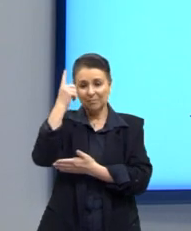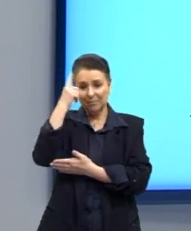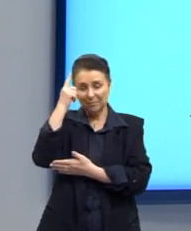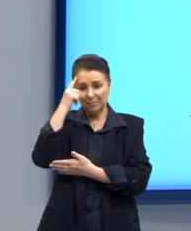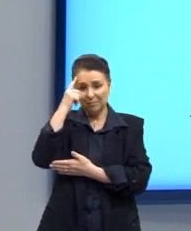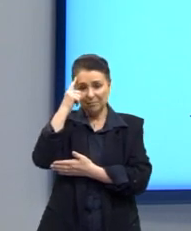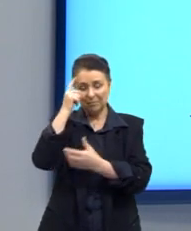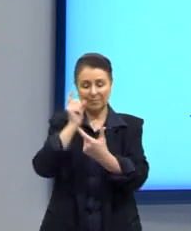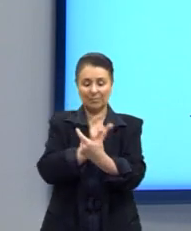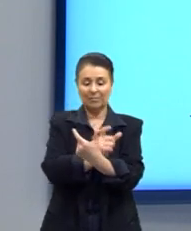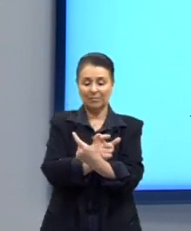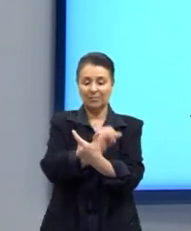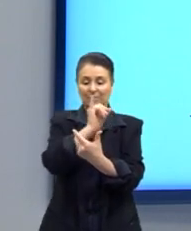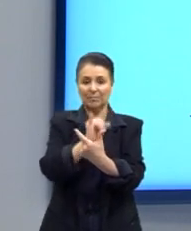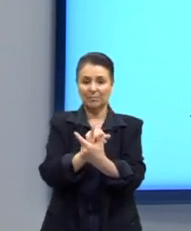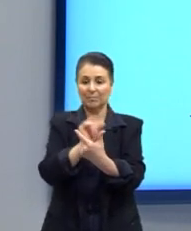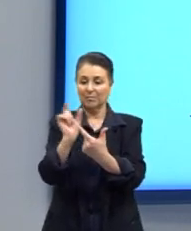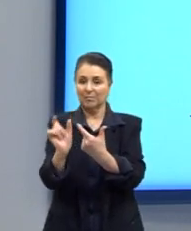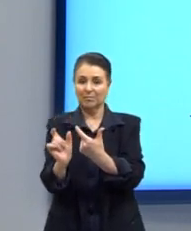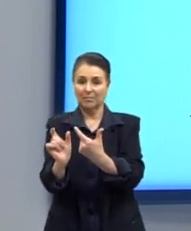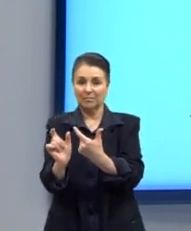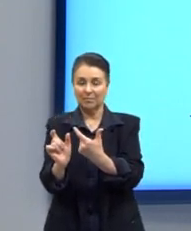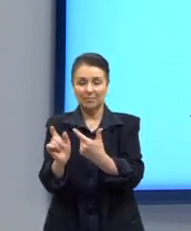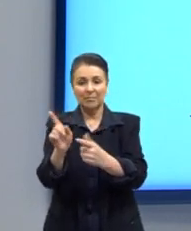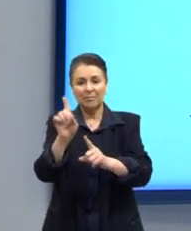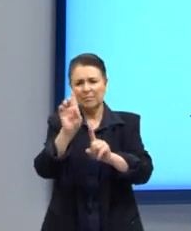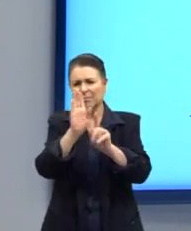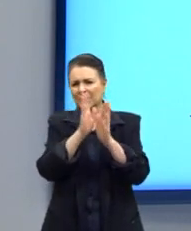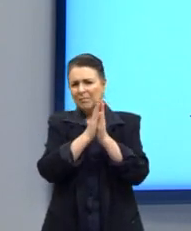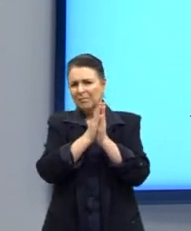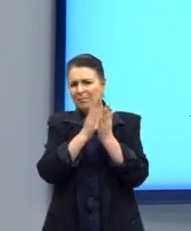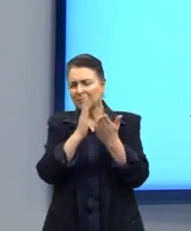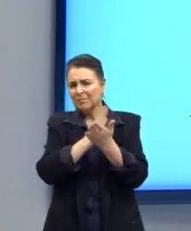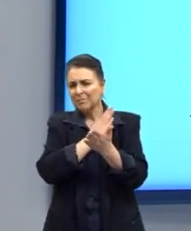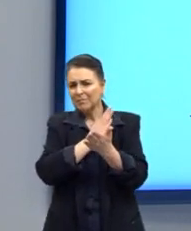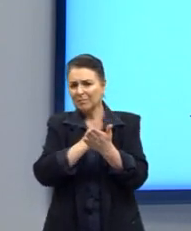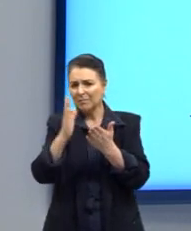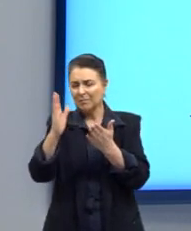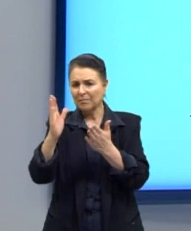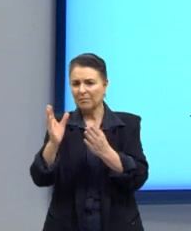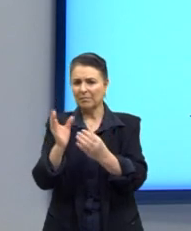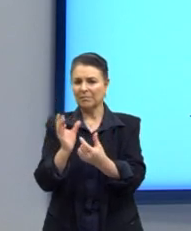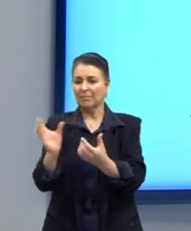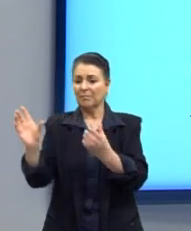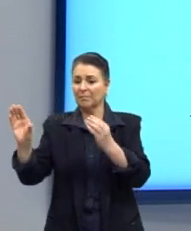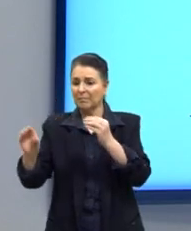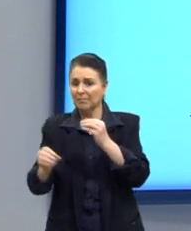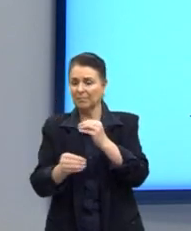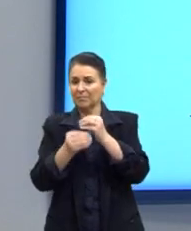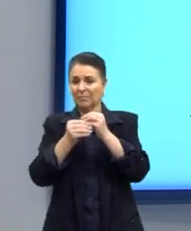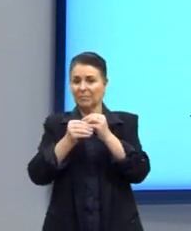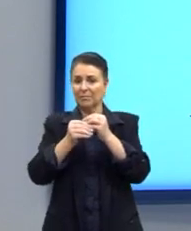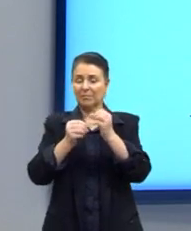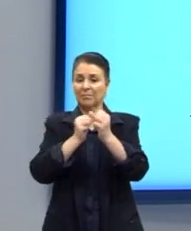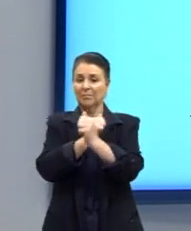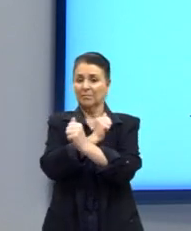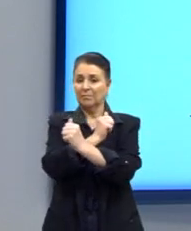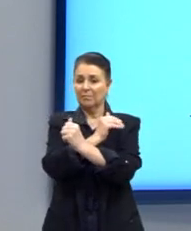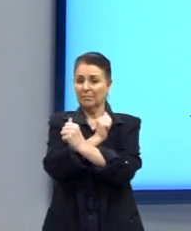prefixo, infixo e sufixo. Algumas têm acréscimo, como os ácidos, né? Que têm acréscimo,